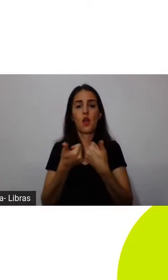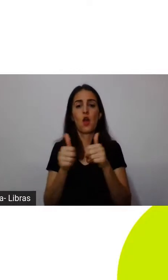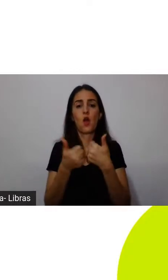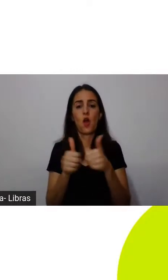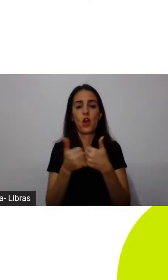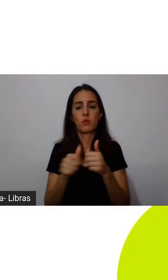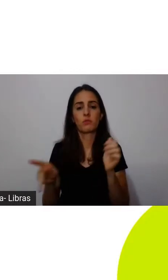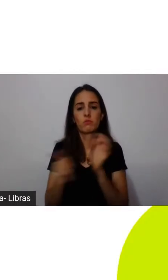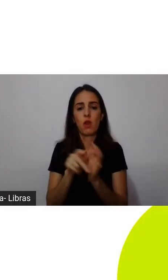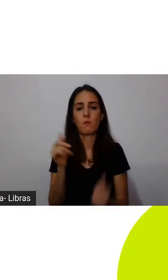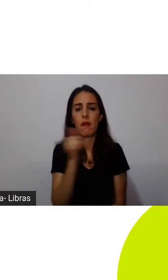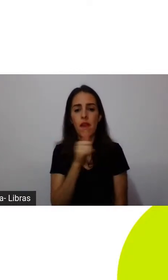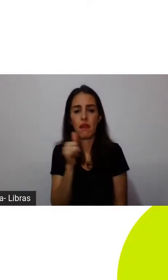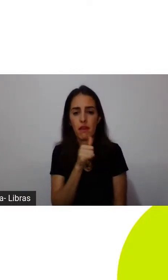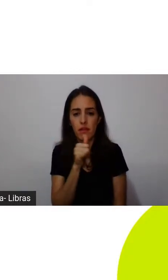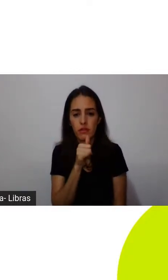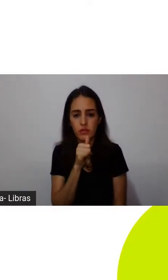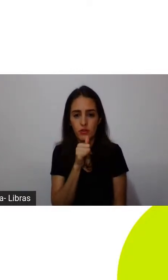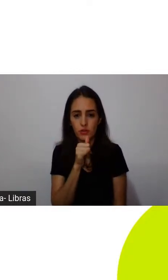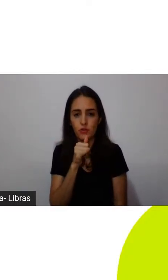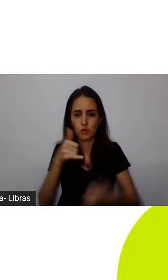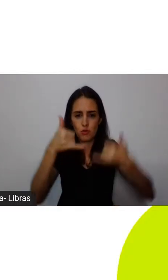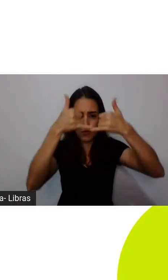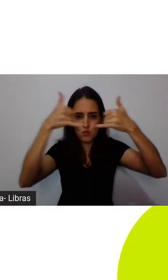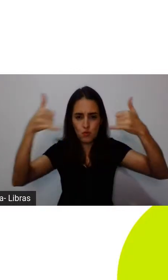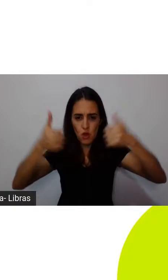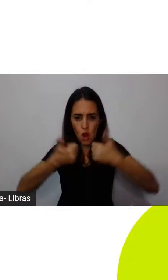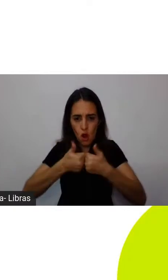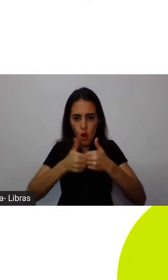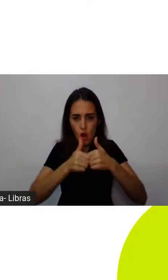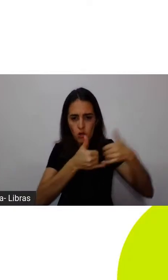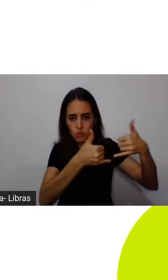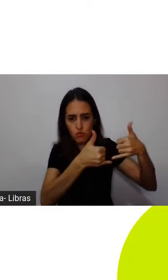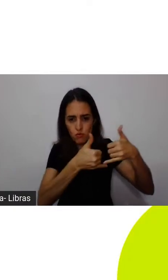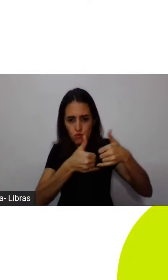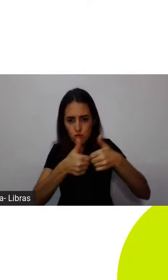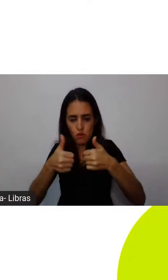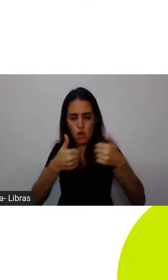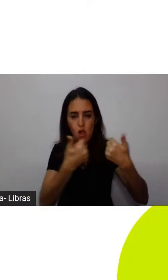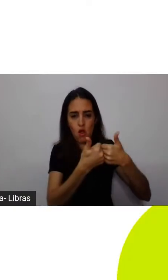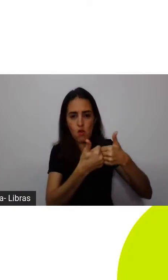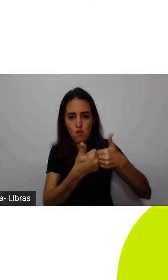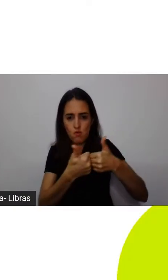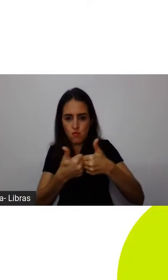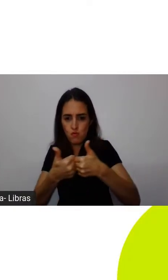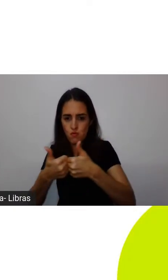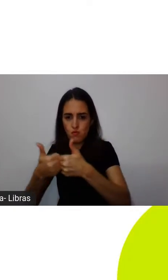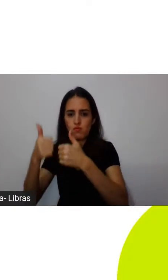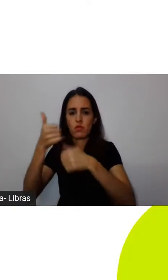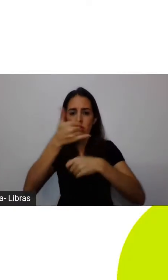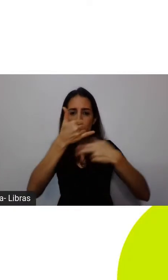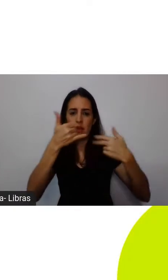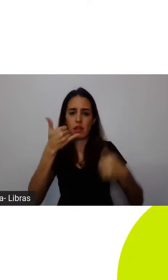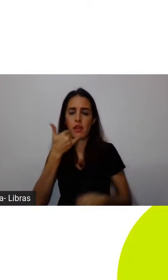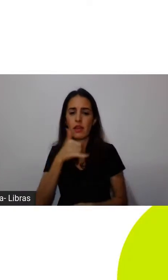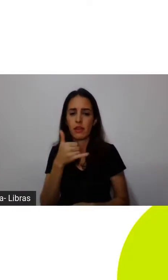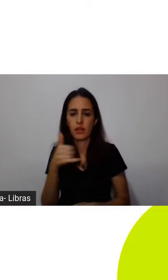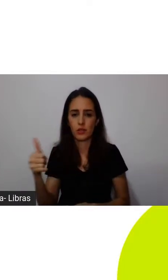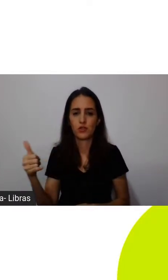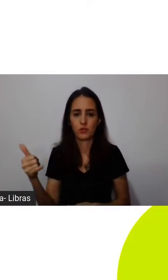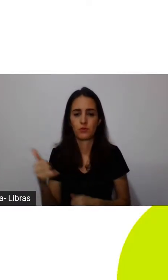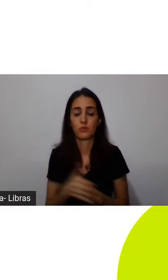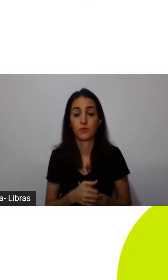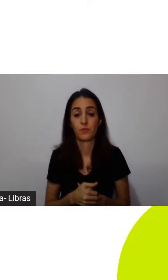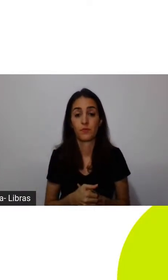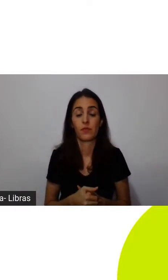O armazenamento de energia mais barato e em baterias de longo prazo. Antes, essas baterias eram